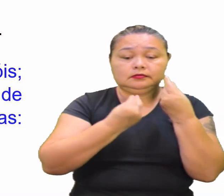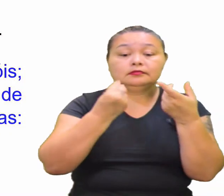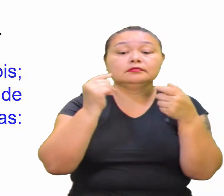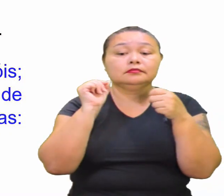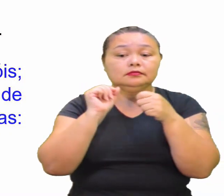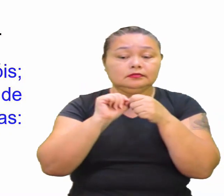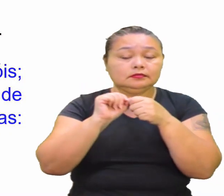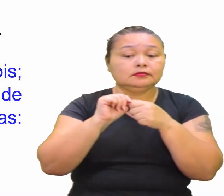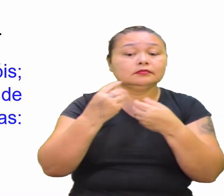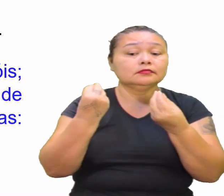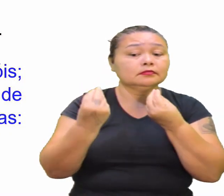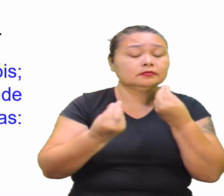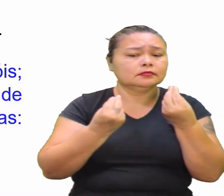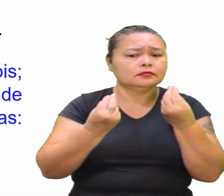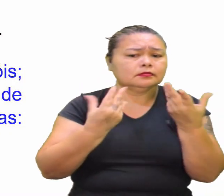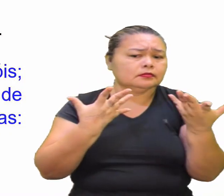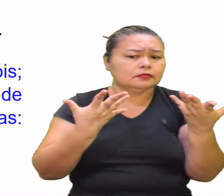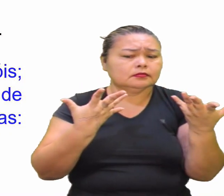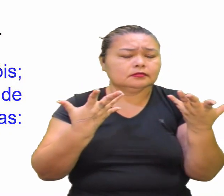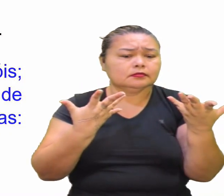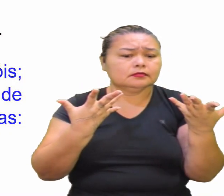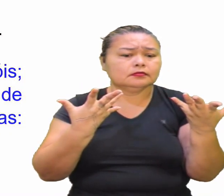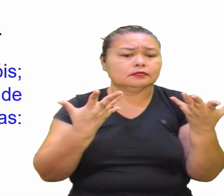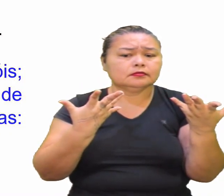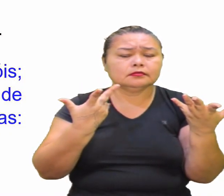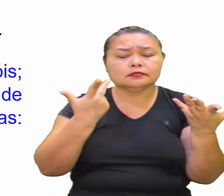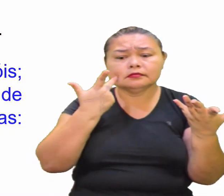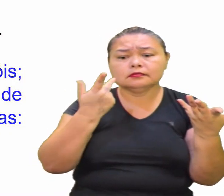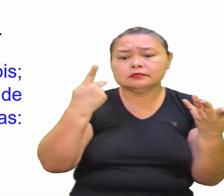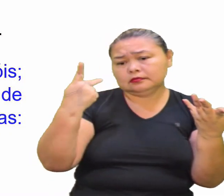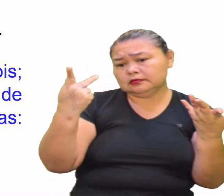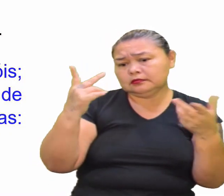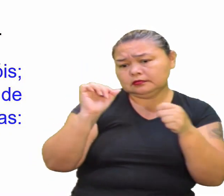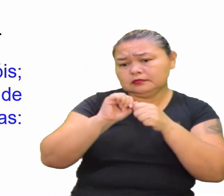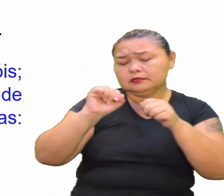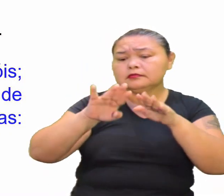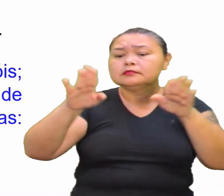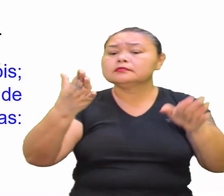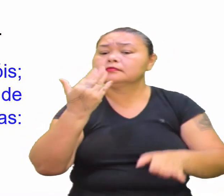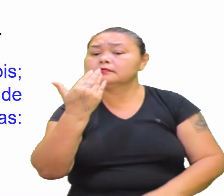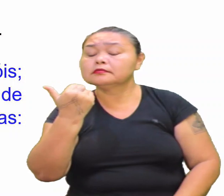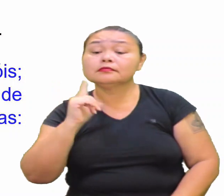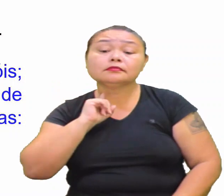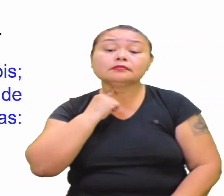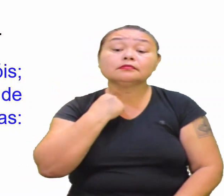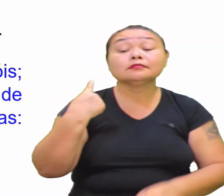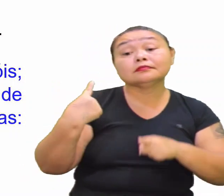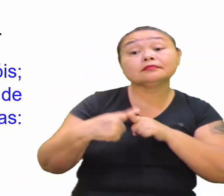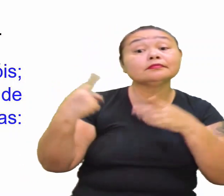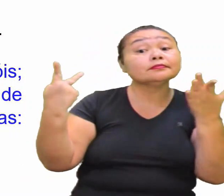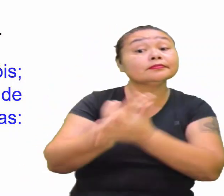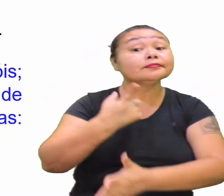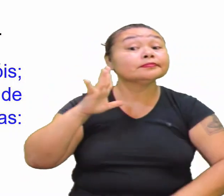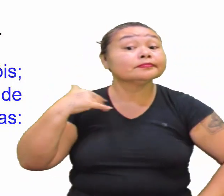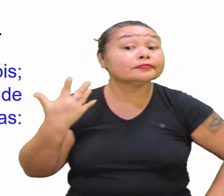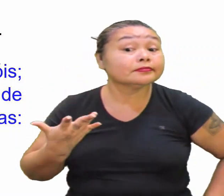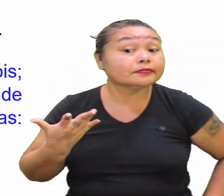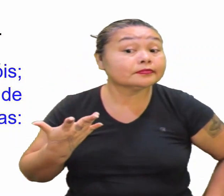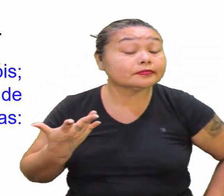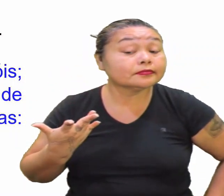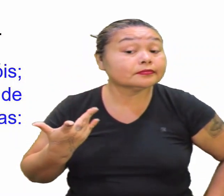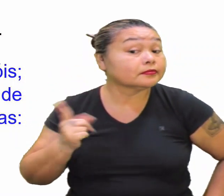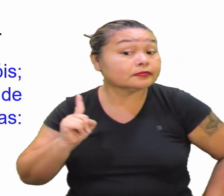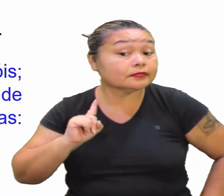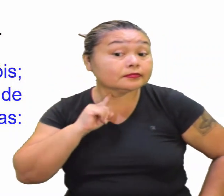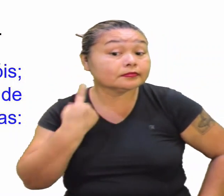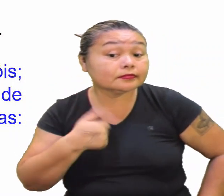Feito isso Para Na nossa mesa O alimento Contaminado Mas por que Isso é contamina? Não é